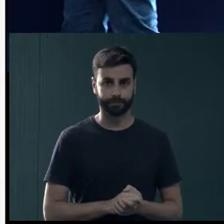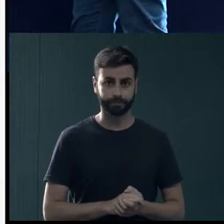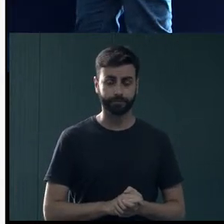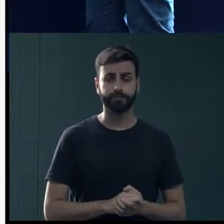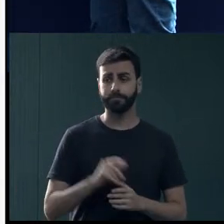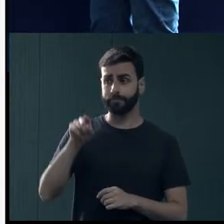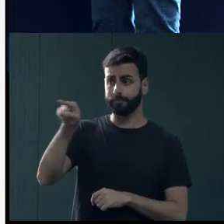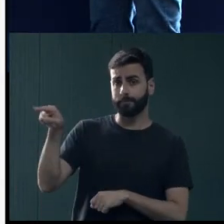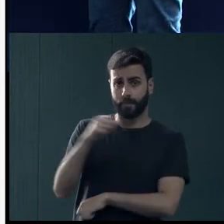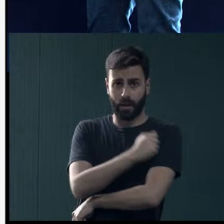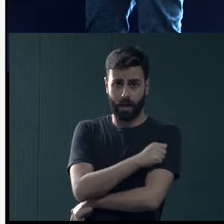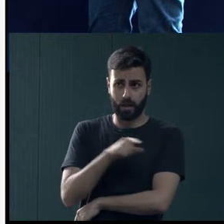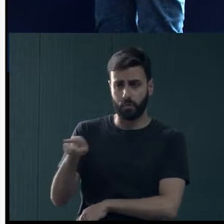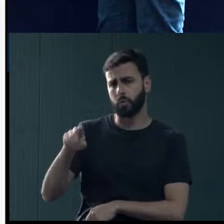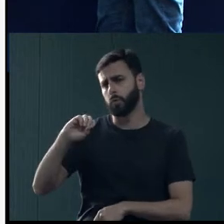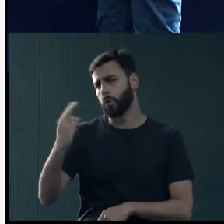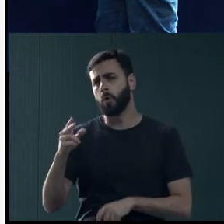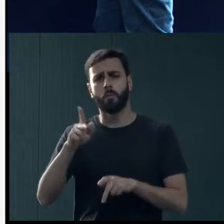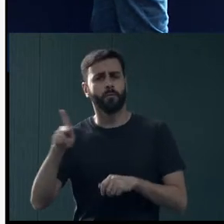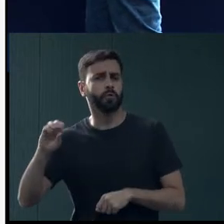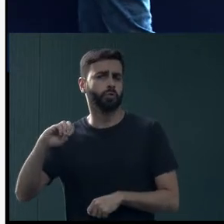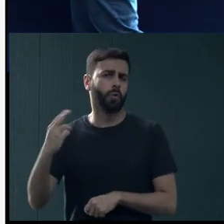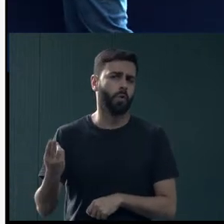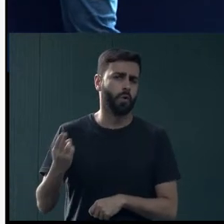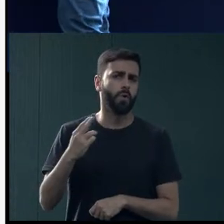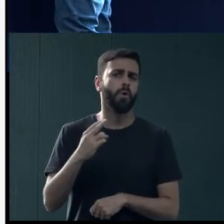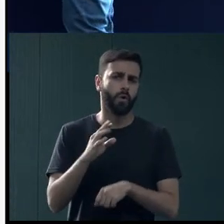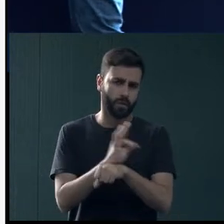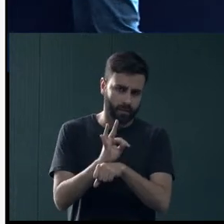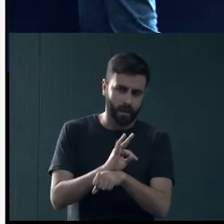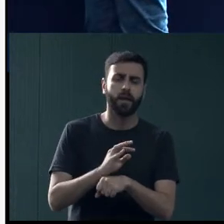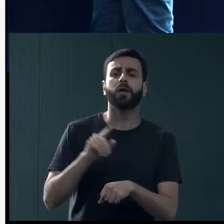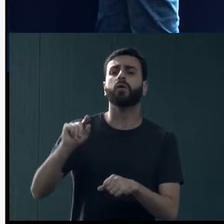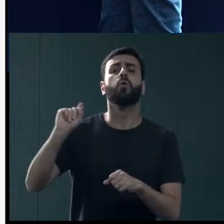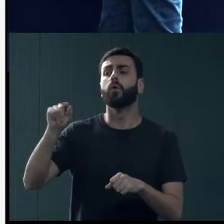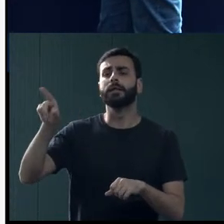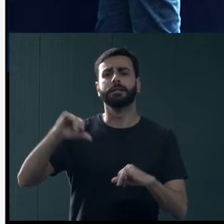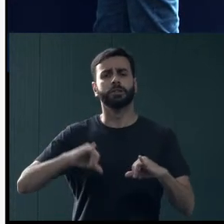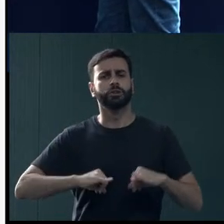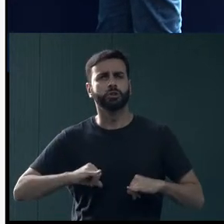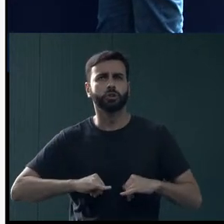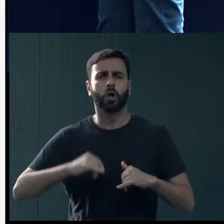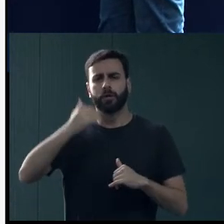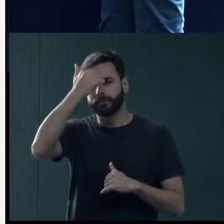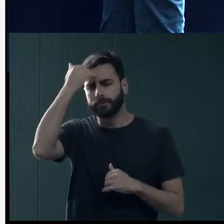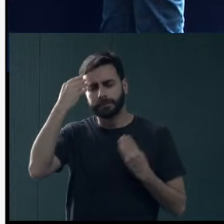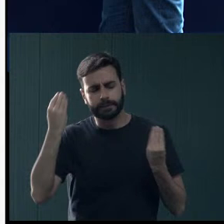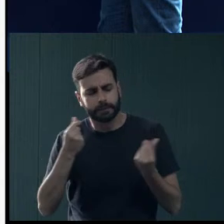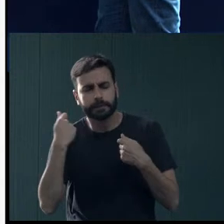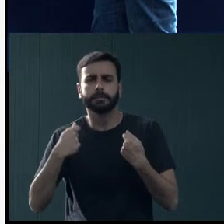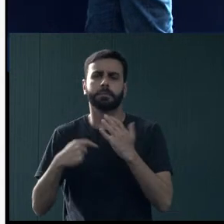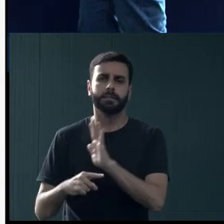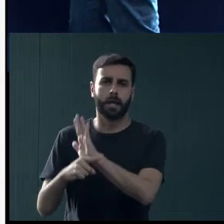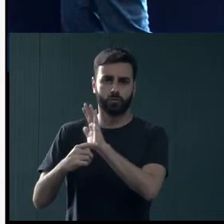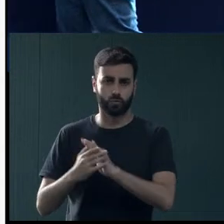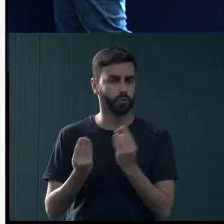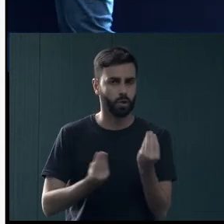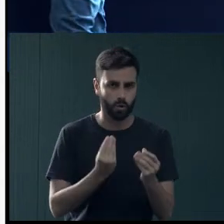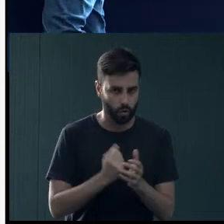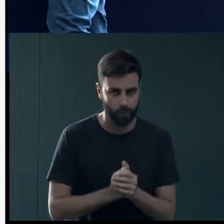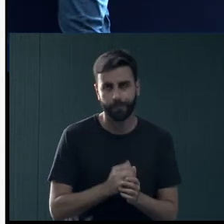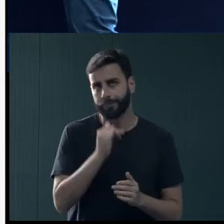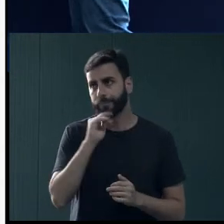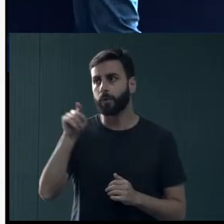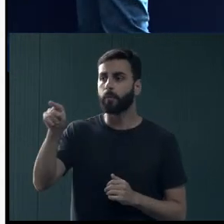tenho um estudante, ou pode colocar ali servidor, professor, quem for que tenha algum tipo de sofrimento mental e necessita de ajuda. Então, a gente coloca,